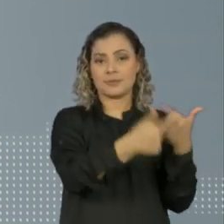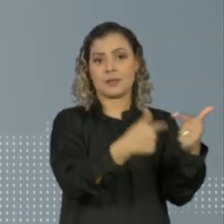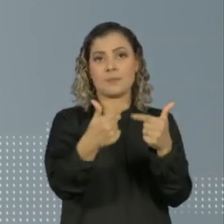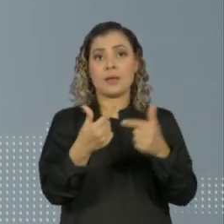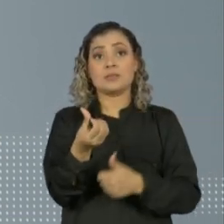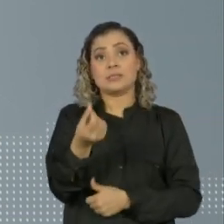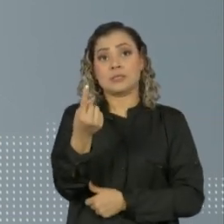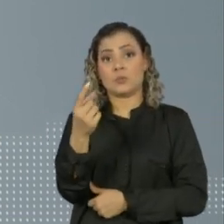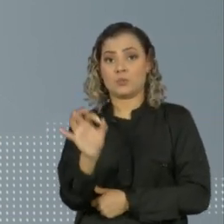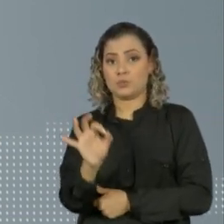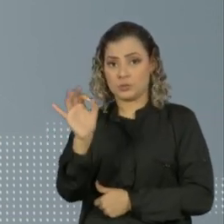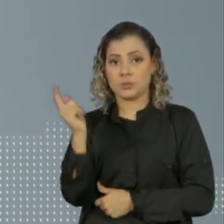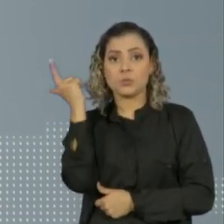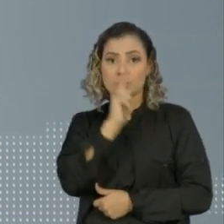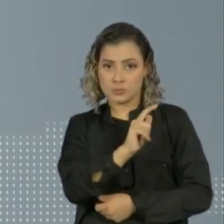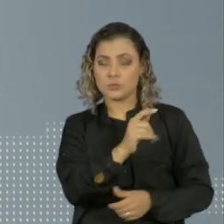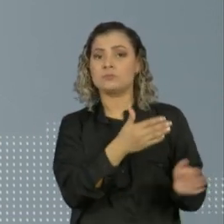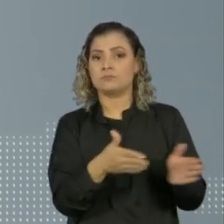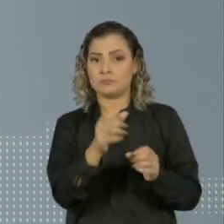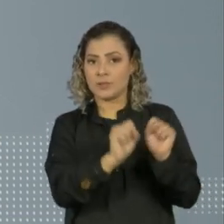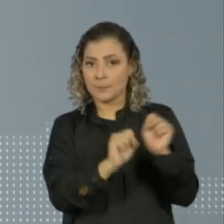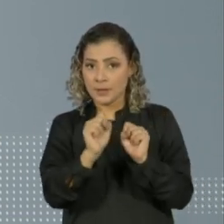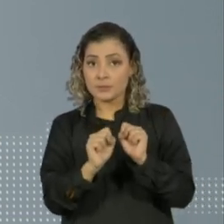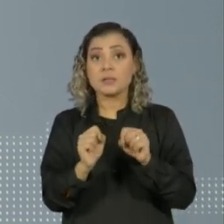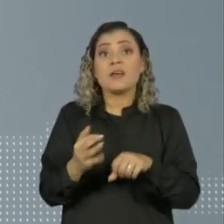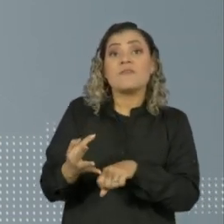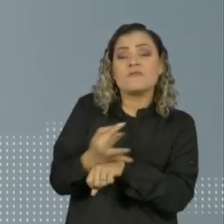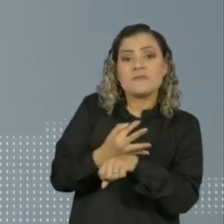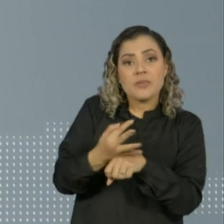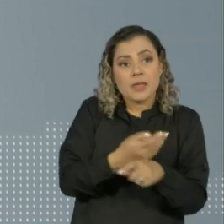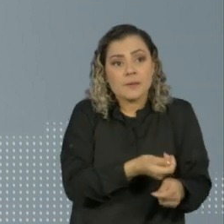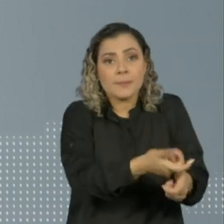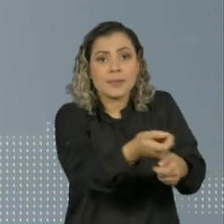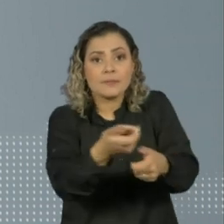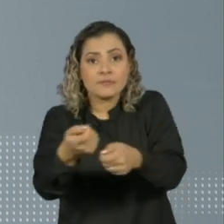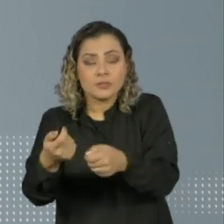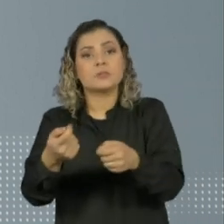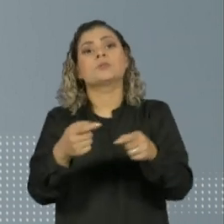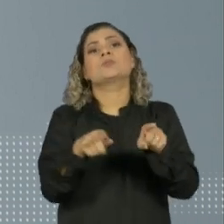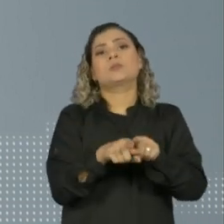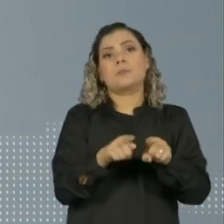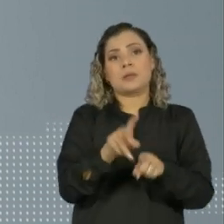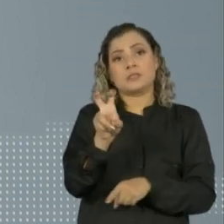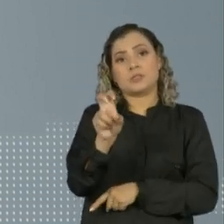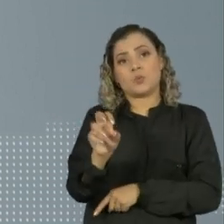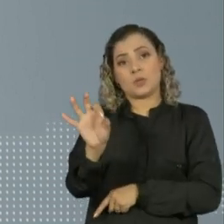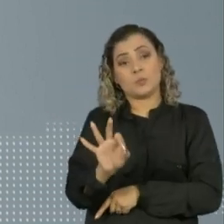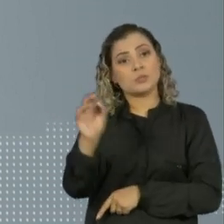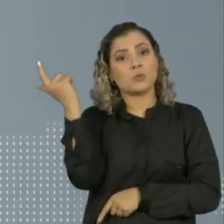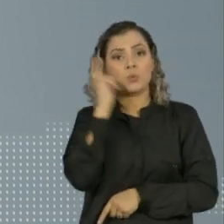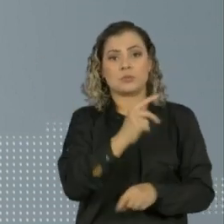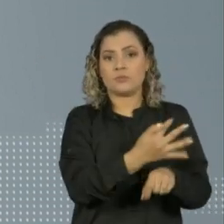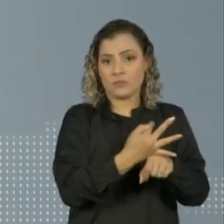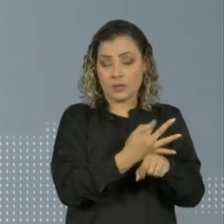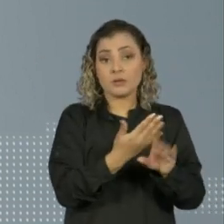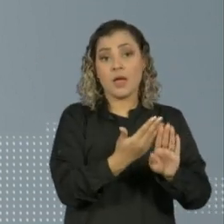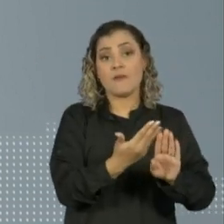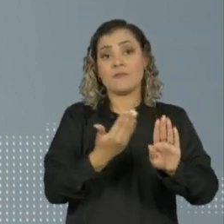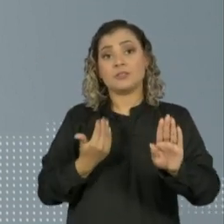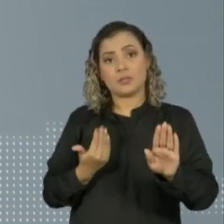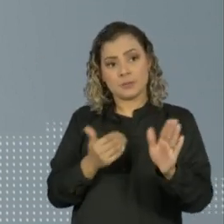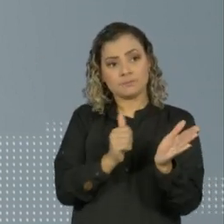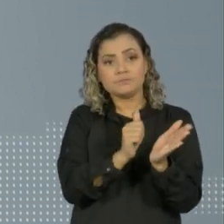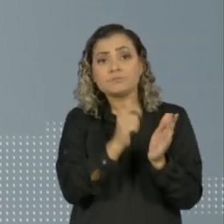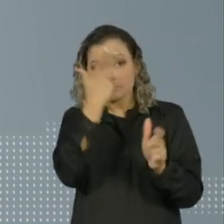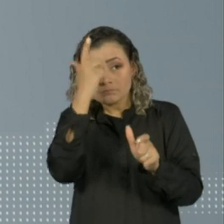das empresas, a concessão de férias para parte dos empregados por 50% e o afastamento de